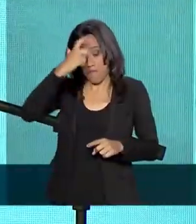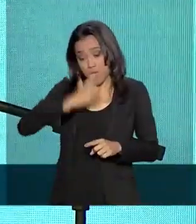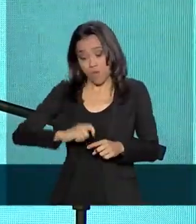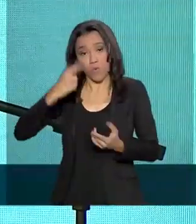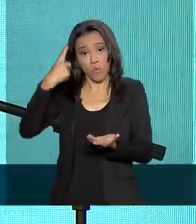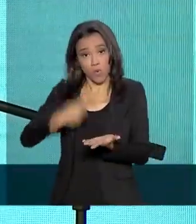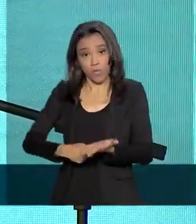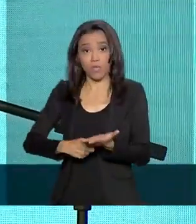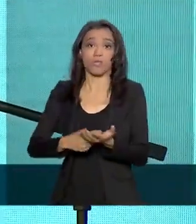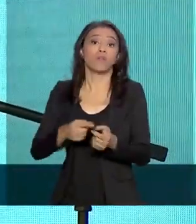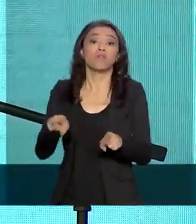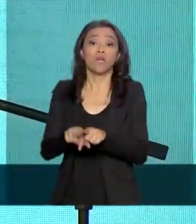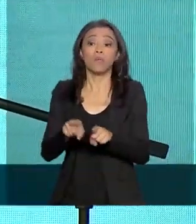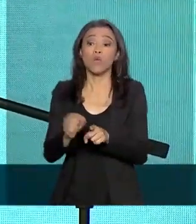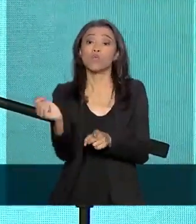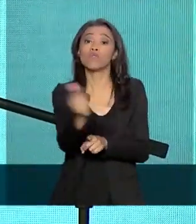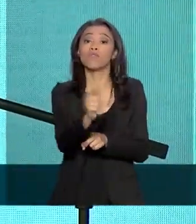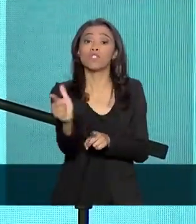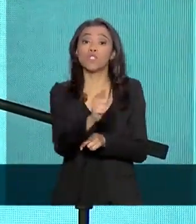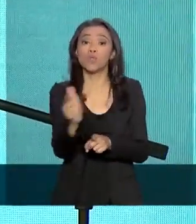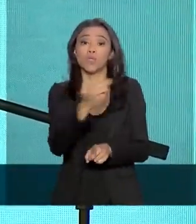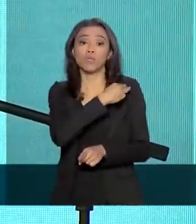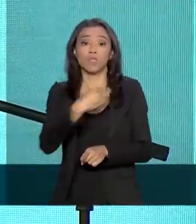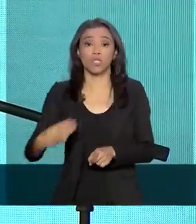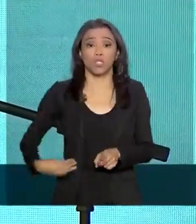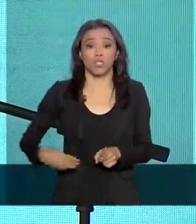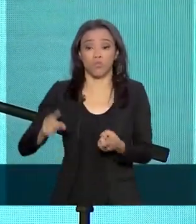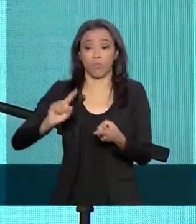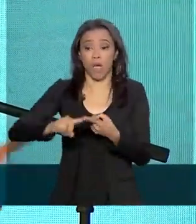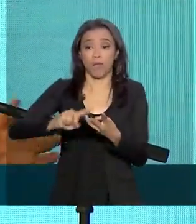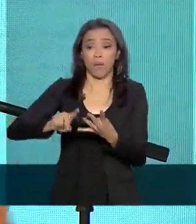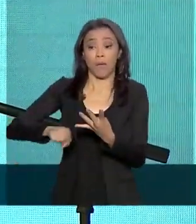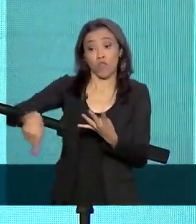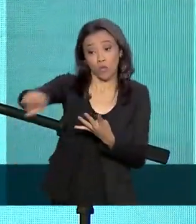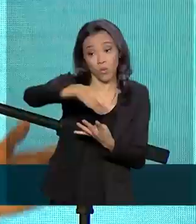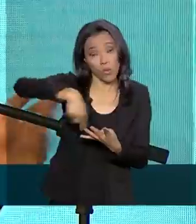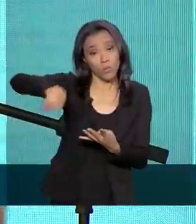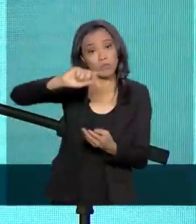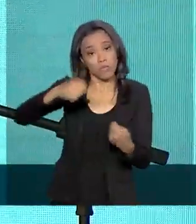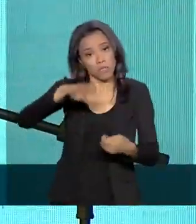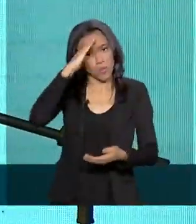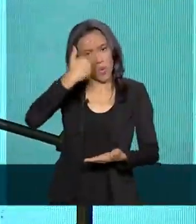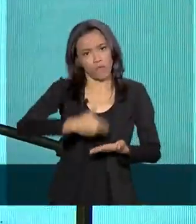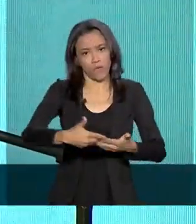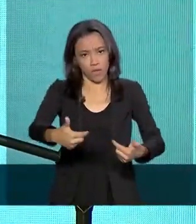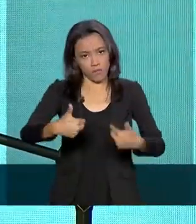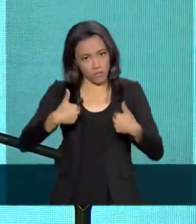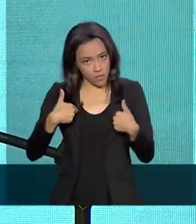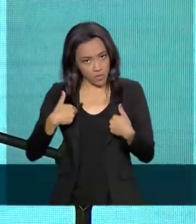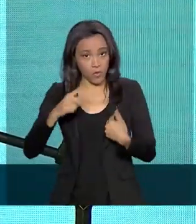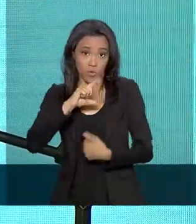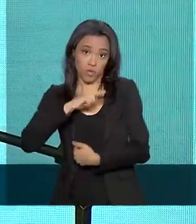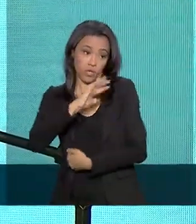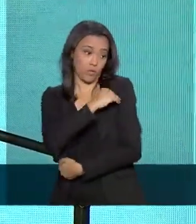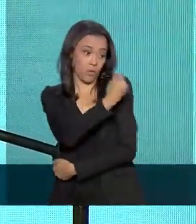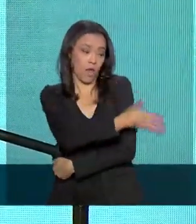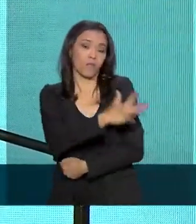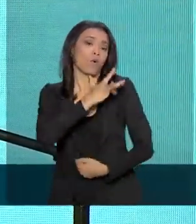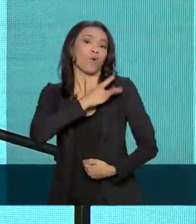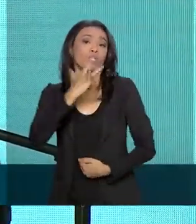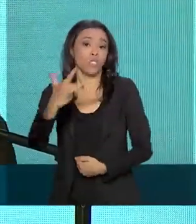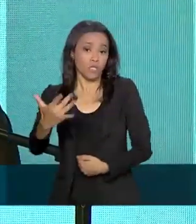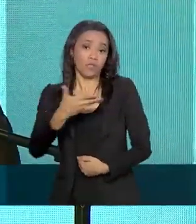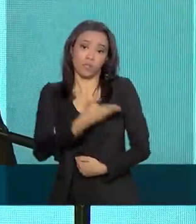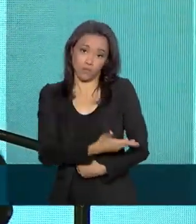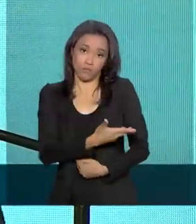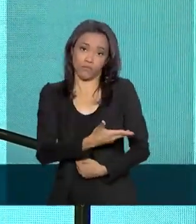22 ministros. E os 22 ministros também têm que ter confiança em mim. Como tem ao meu lado aqui o Onyx Lorenzoni, chefe da